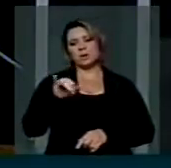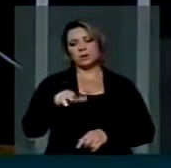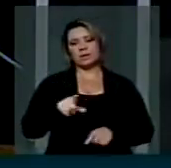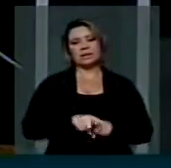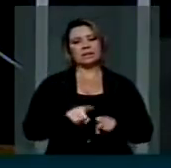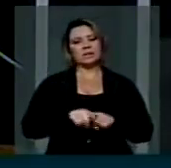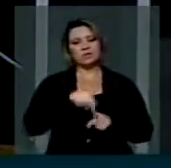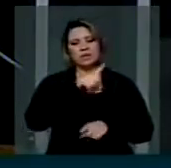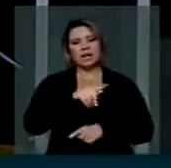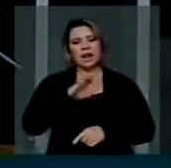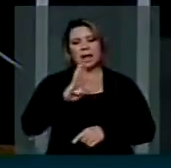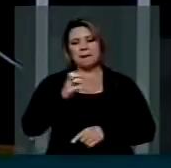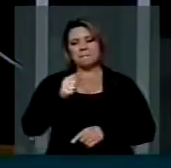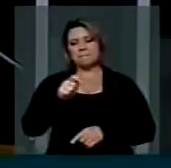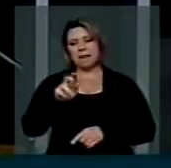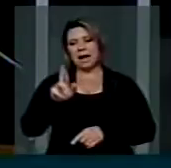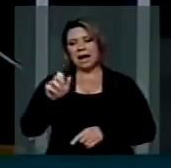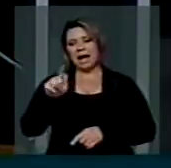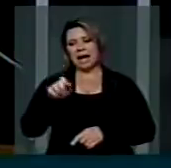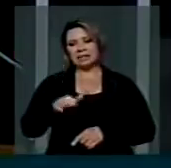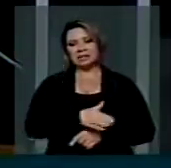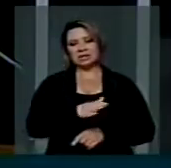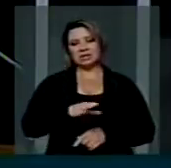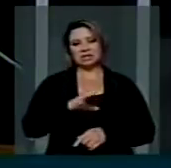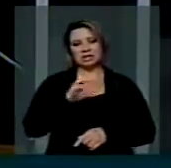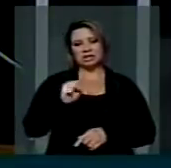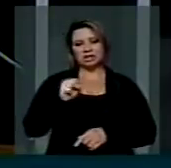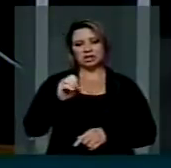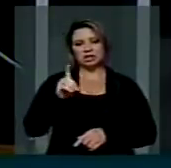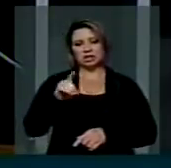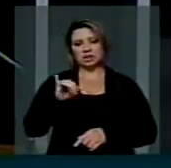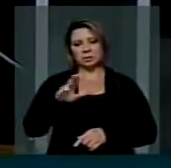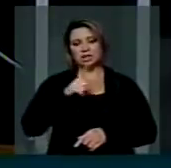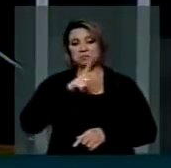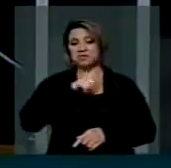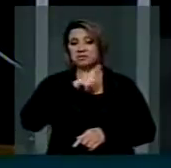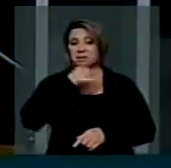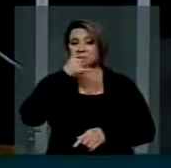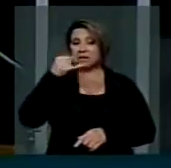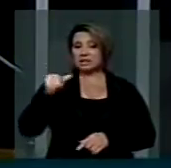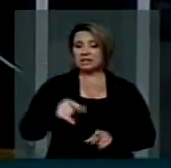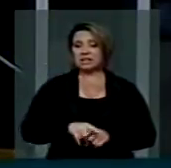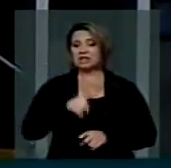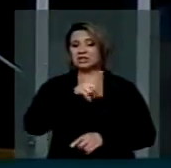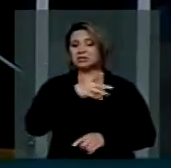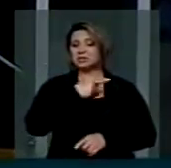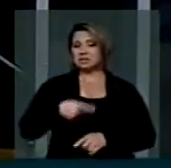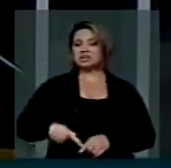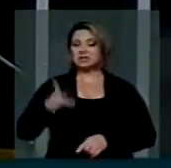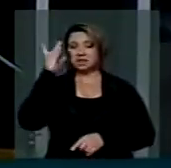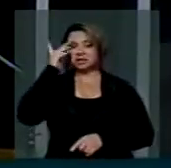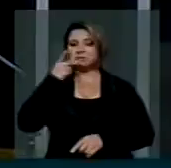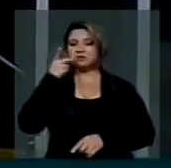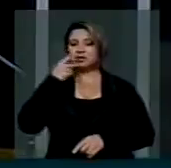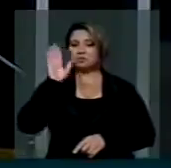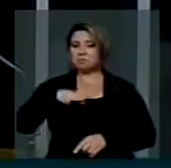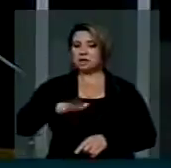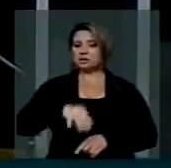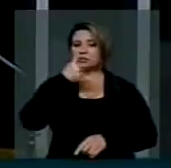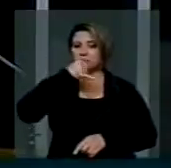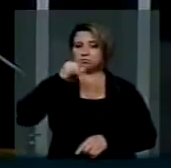Sobradinho, para ver se encontra aqui no Centro-Oeste mais energia. Dona Dilma abaixou o preço da energia,